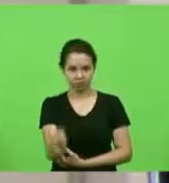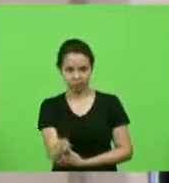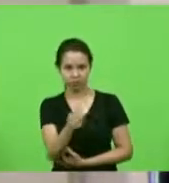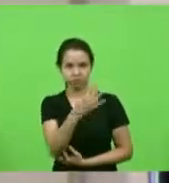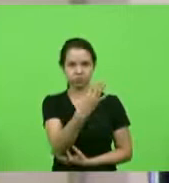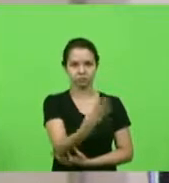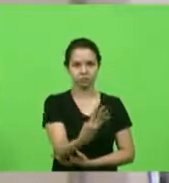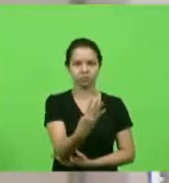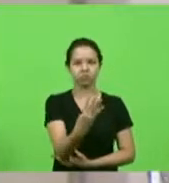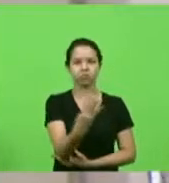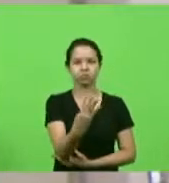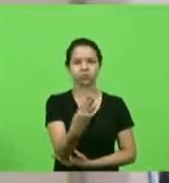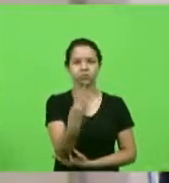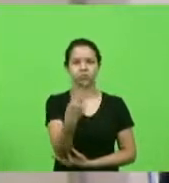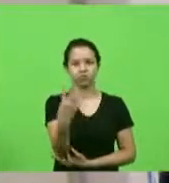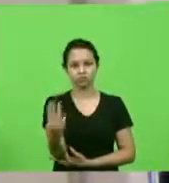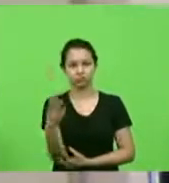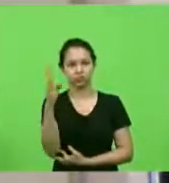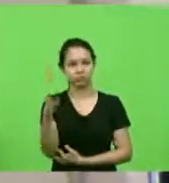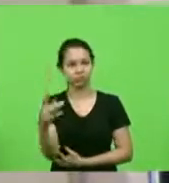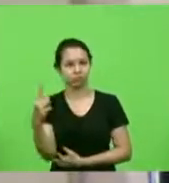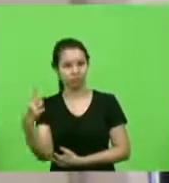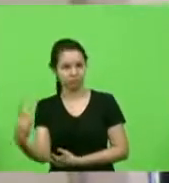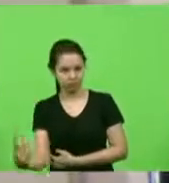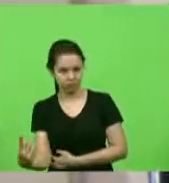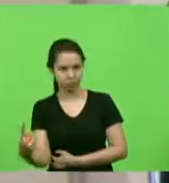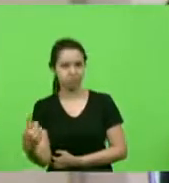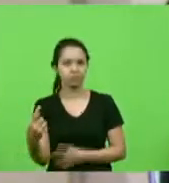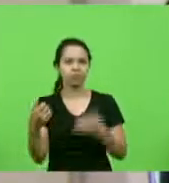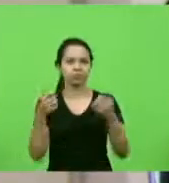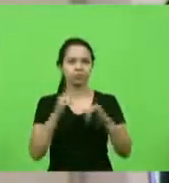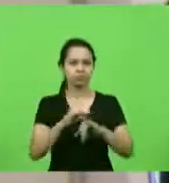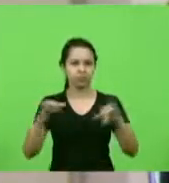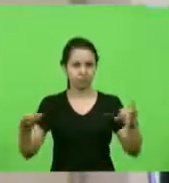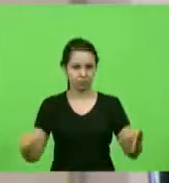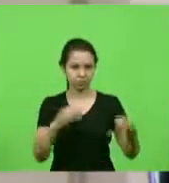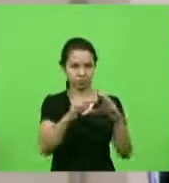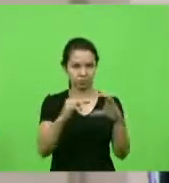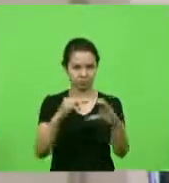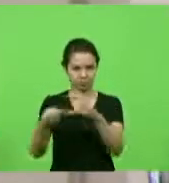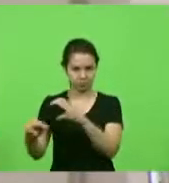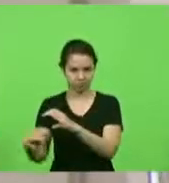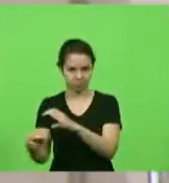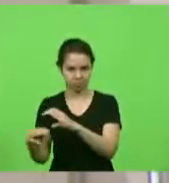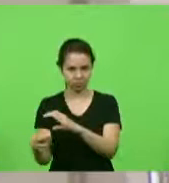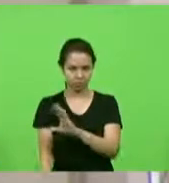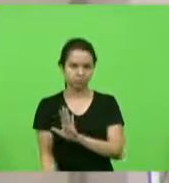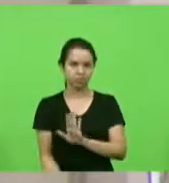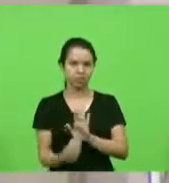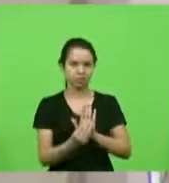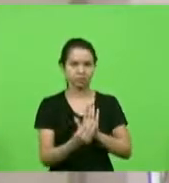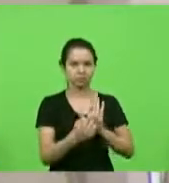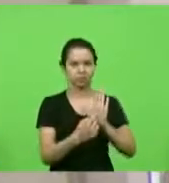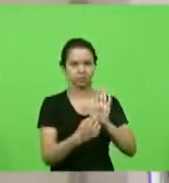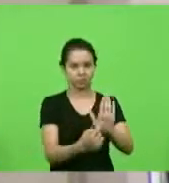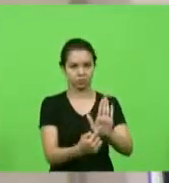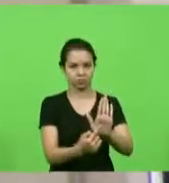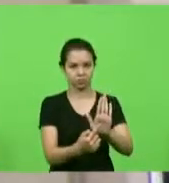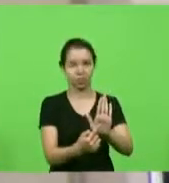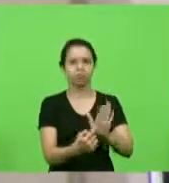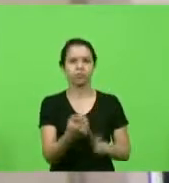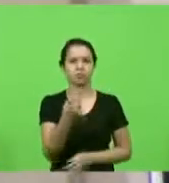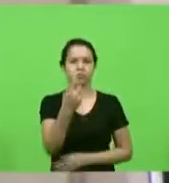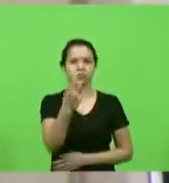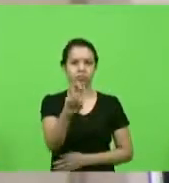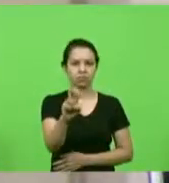barra 2021 e comunicou que encaminhará aos destinatários as indicações 514,